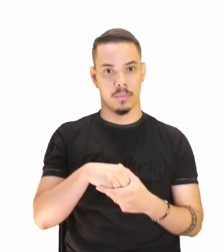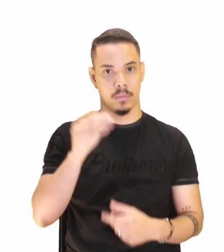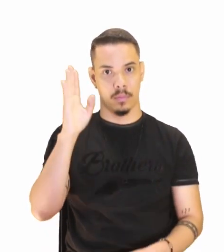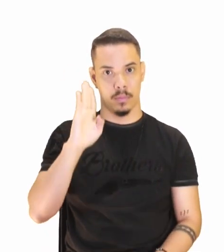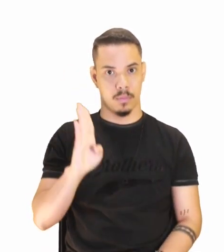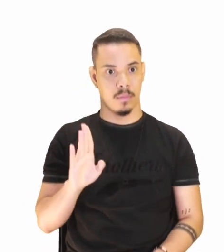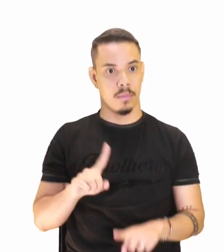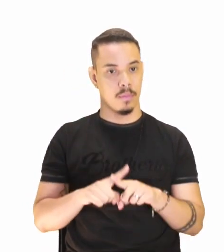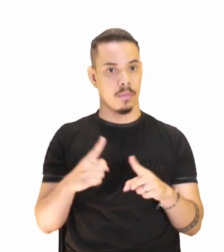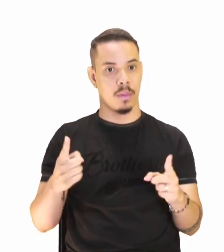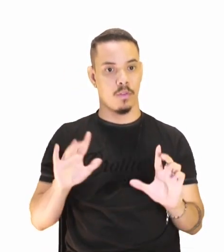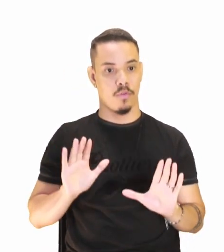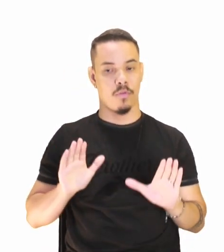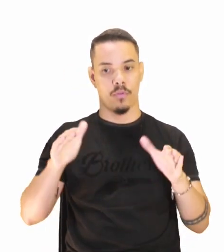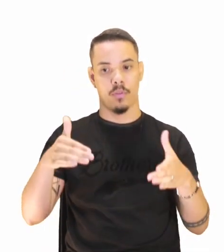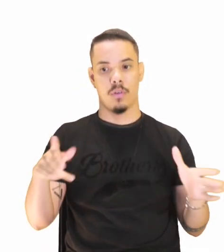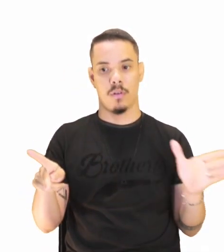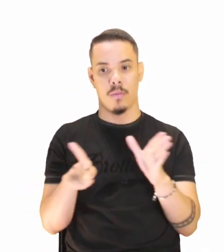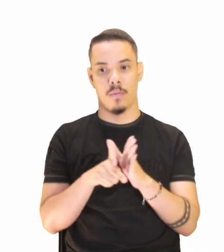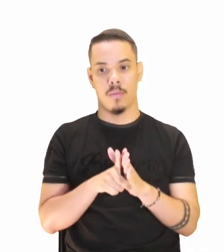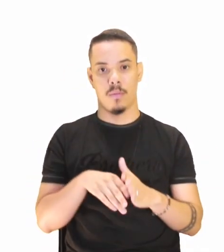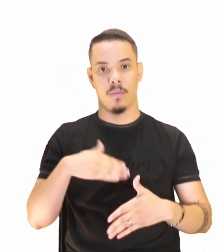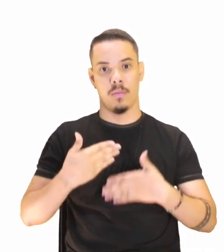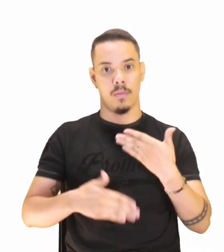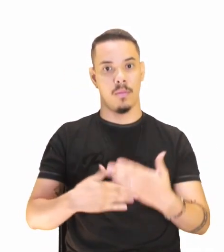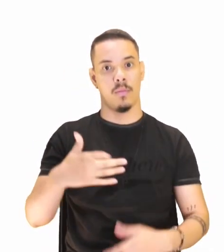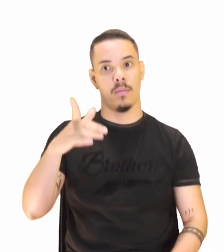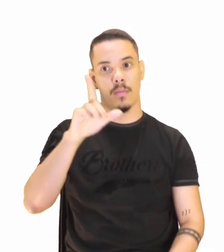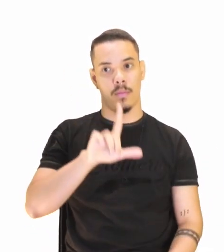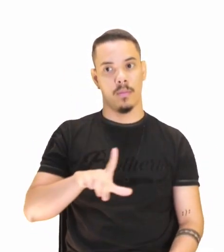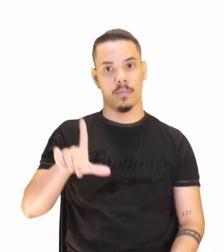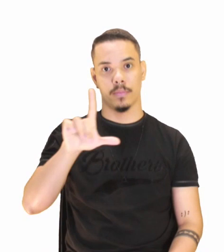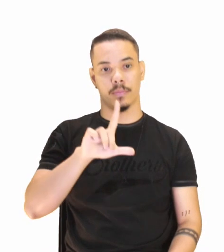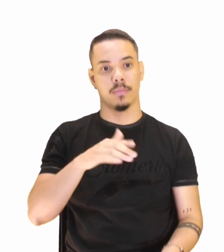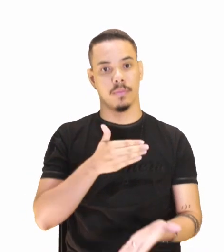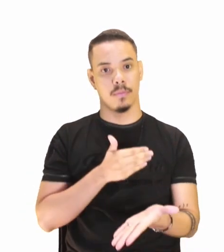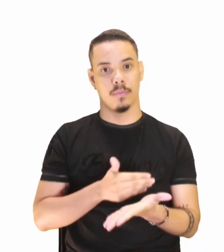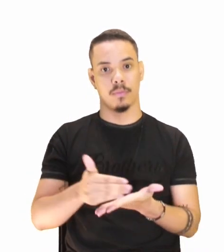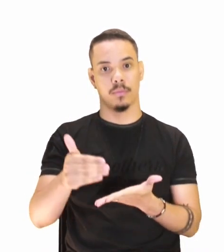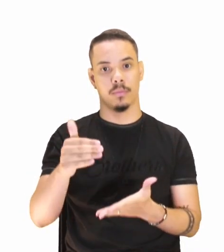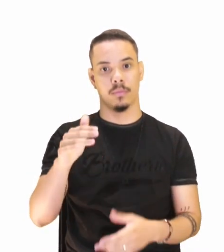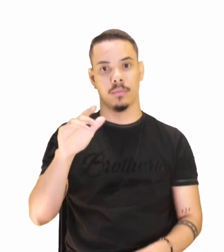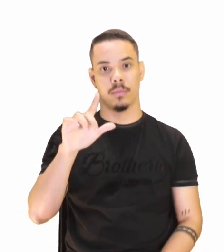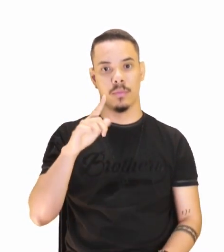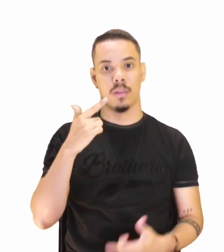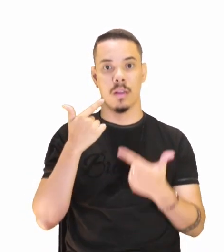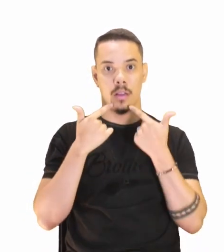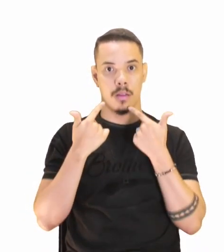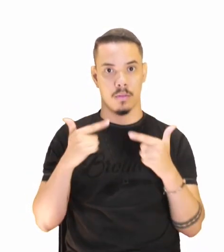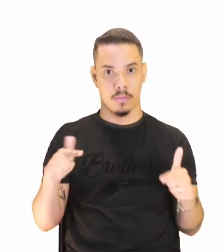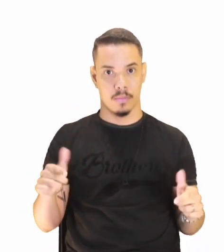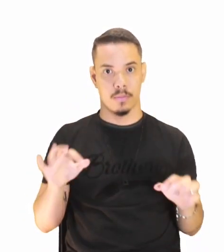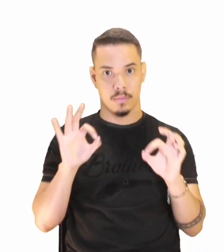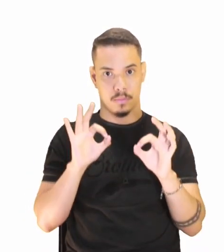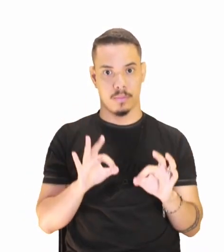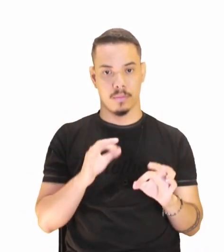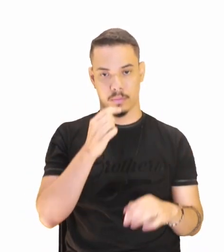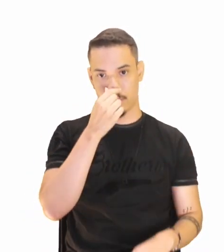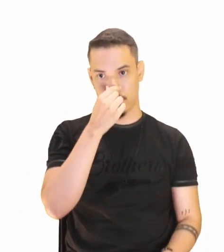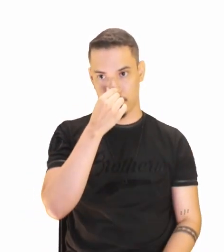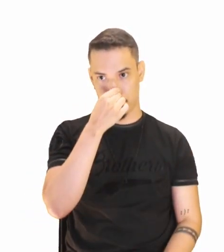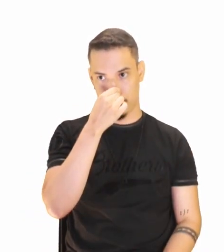mas a questão focada para essa construção literária a partir da linguagem, ok?